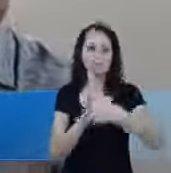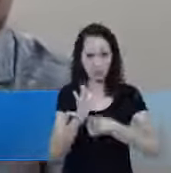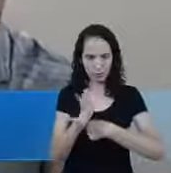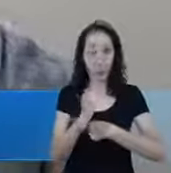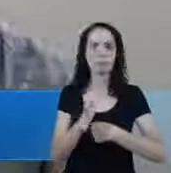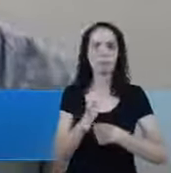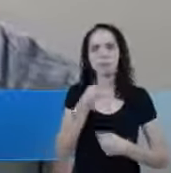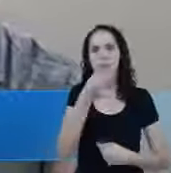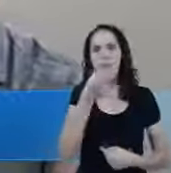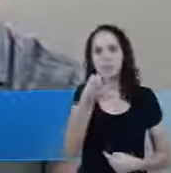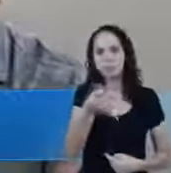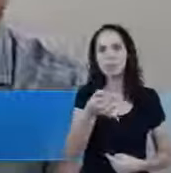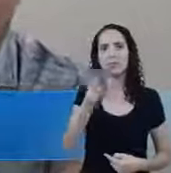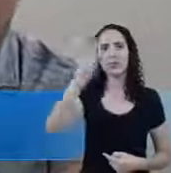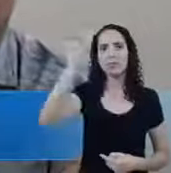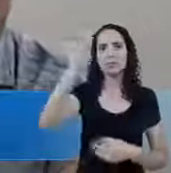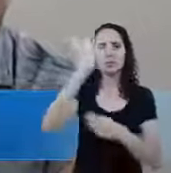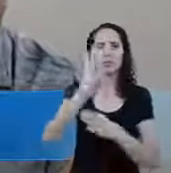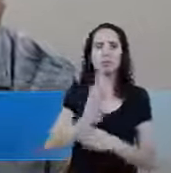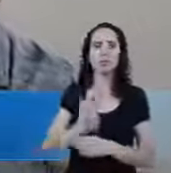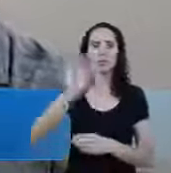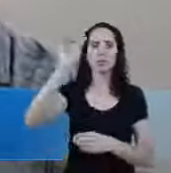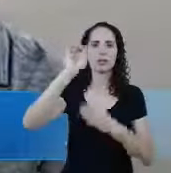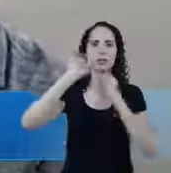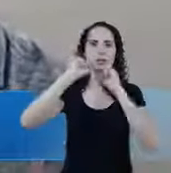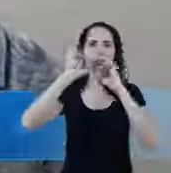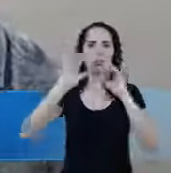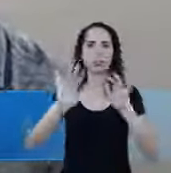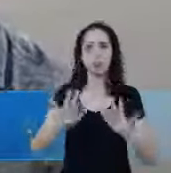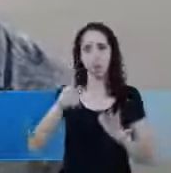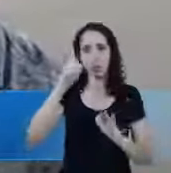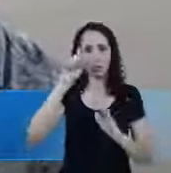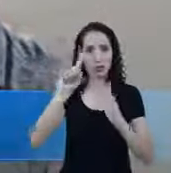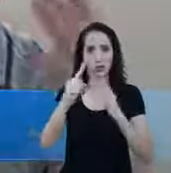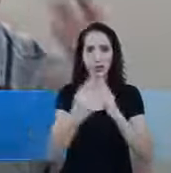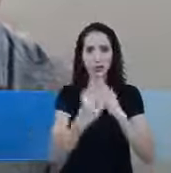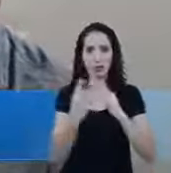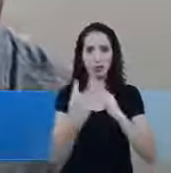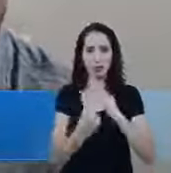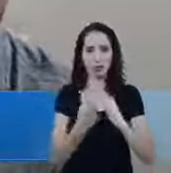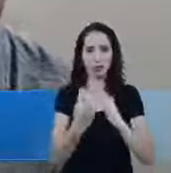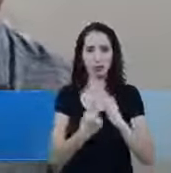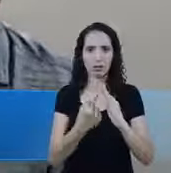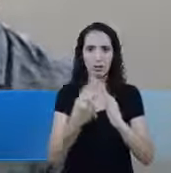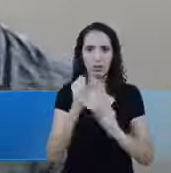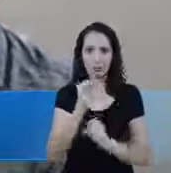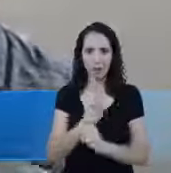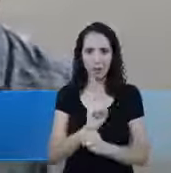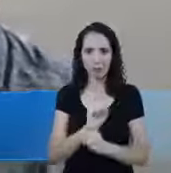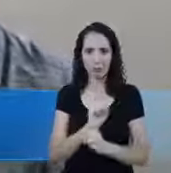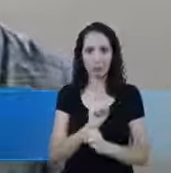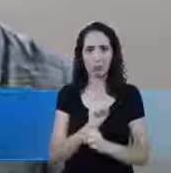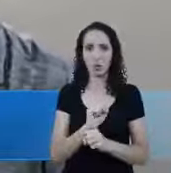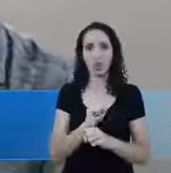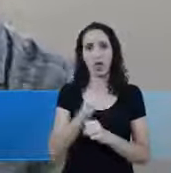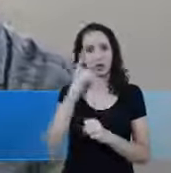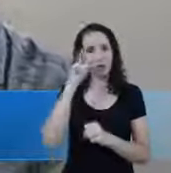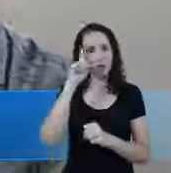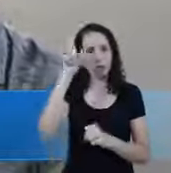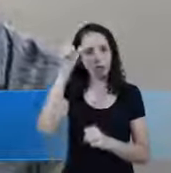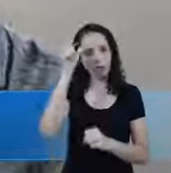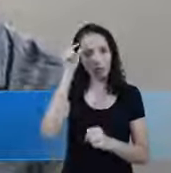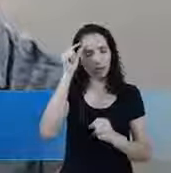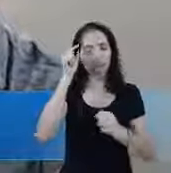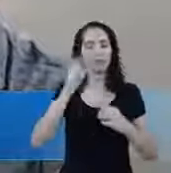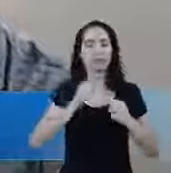Perguntas Que Deus nos ajude Que Deus nos abençoe Em dias de isolamento social De a gente ficar parado É dia de Diminuir